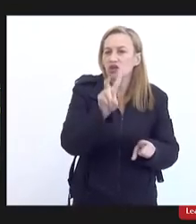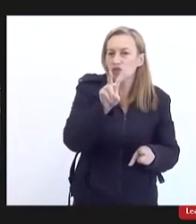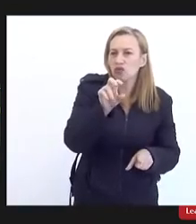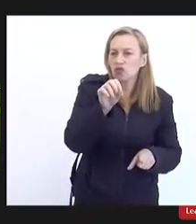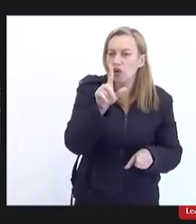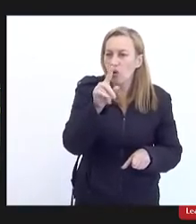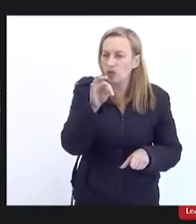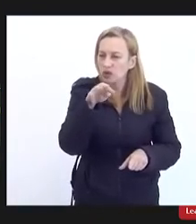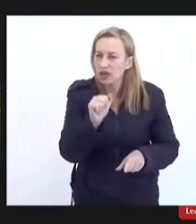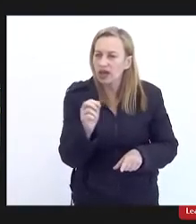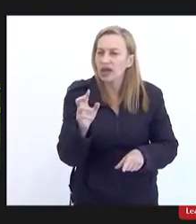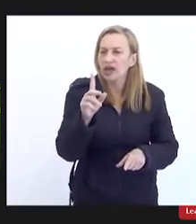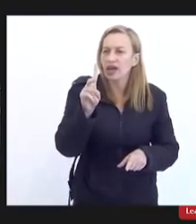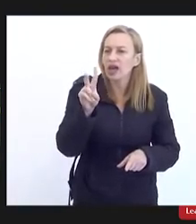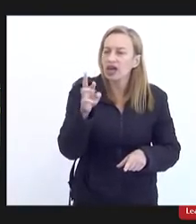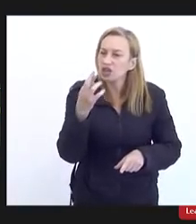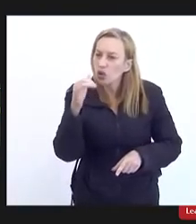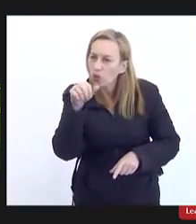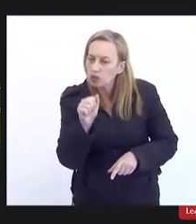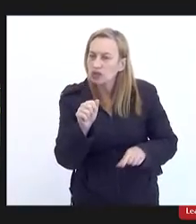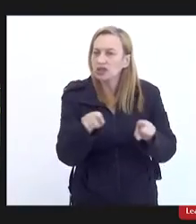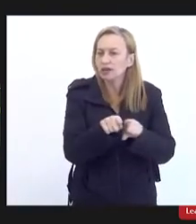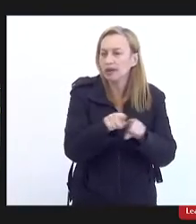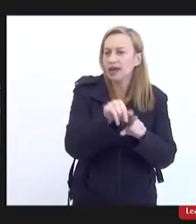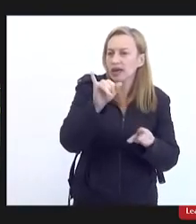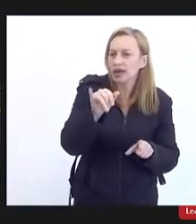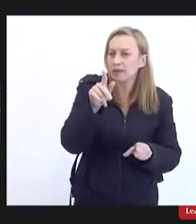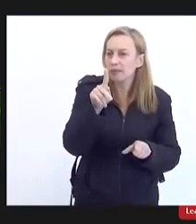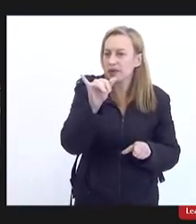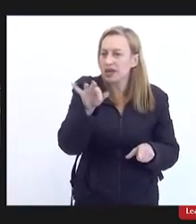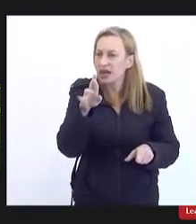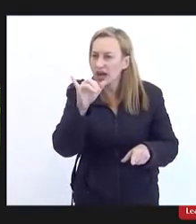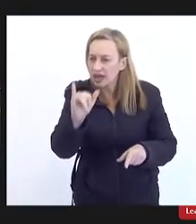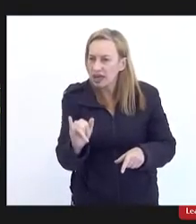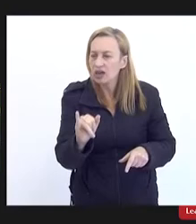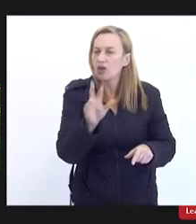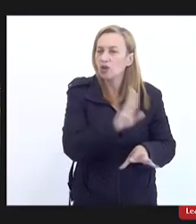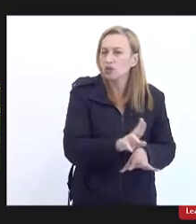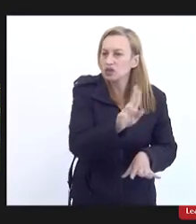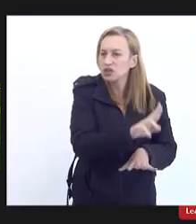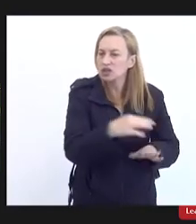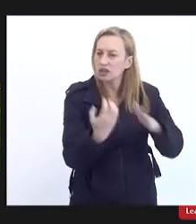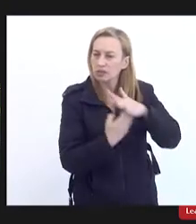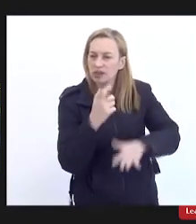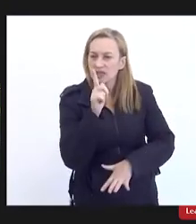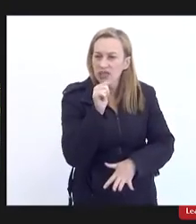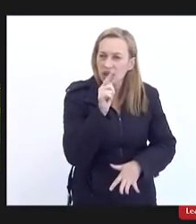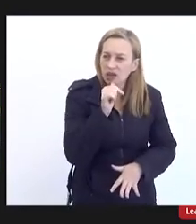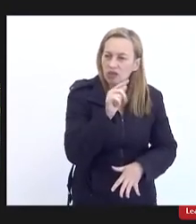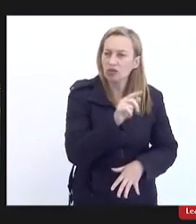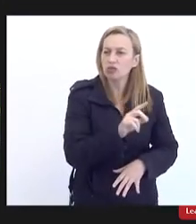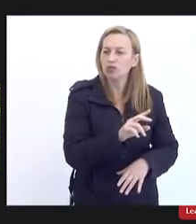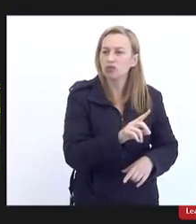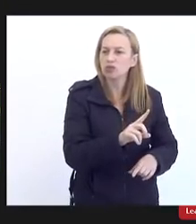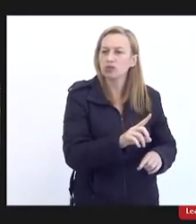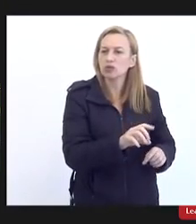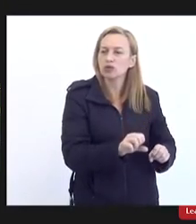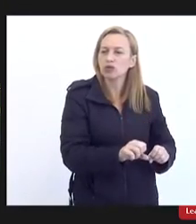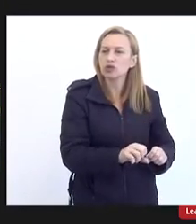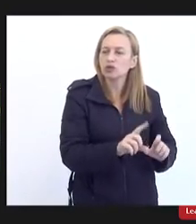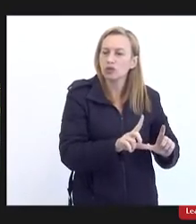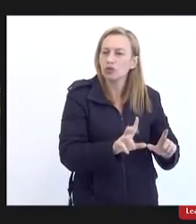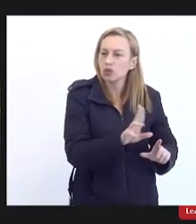e faça um consórcio usando a CEDAI como um instrumento de operacionalização dos sistemas então